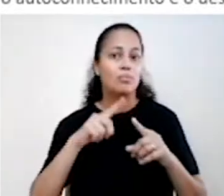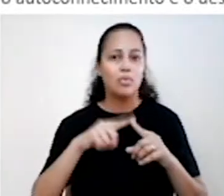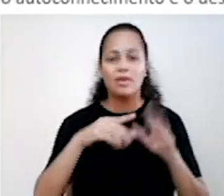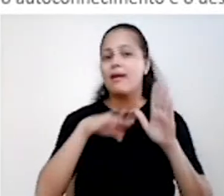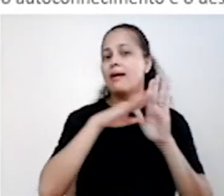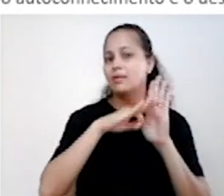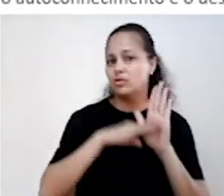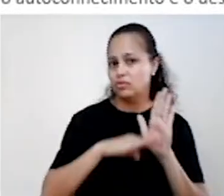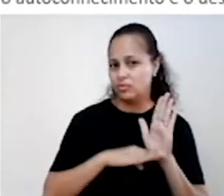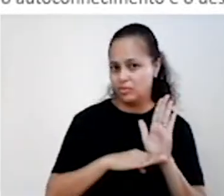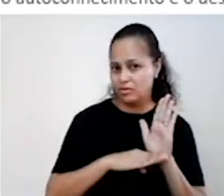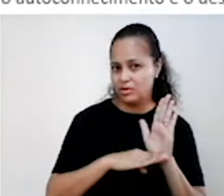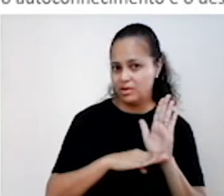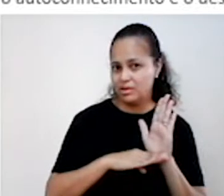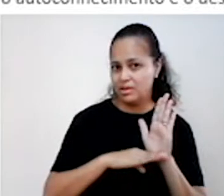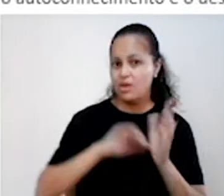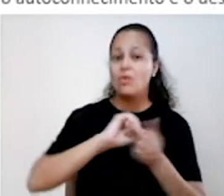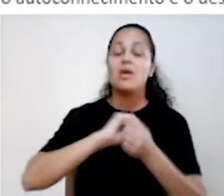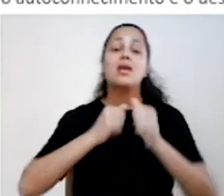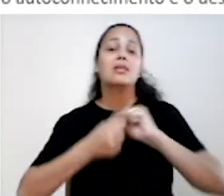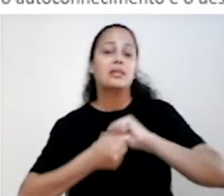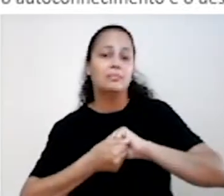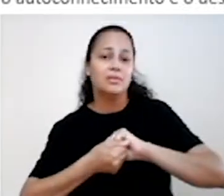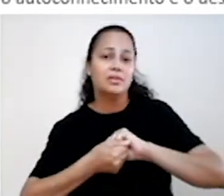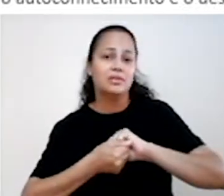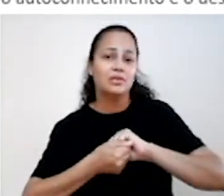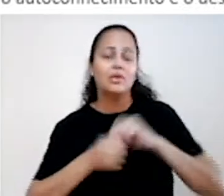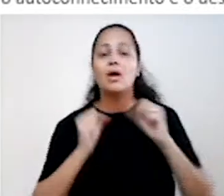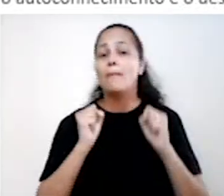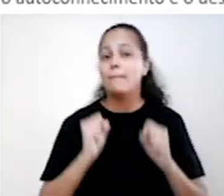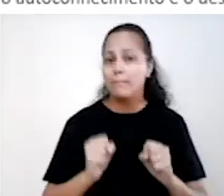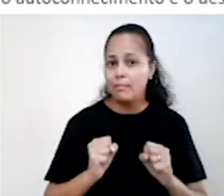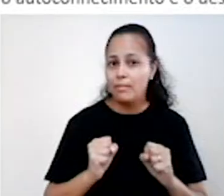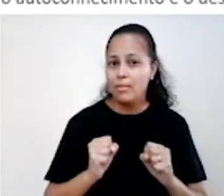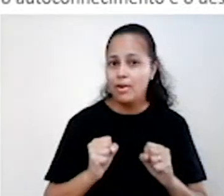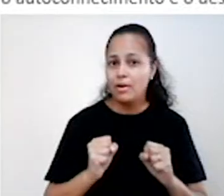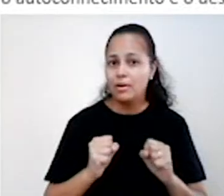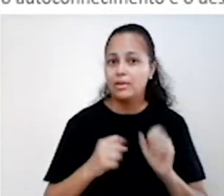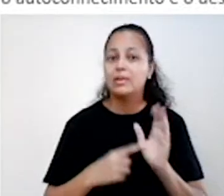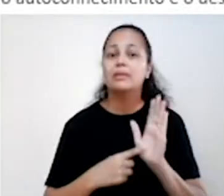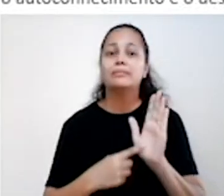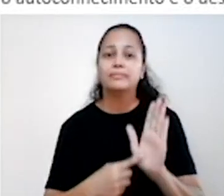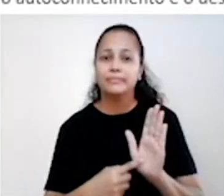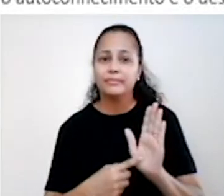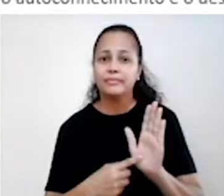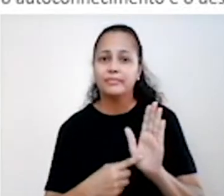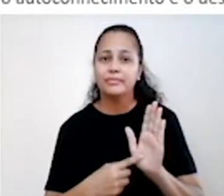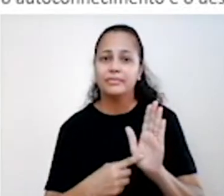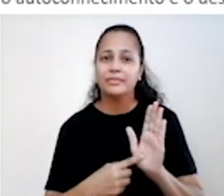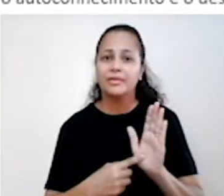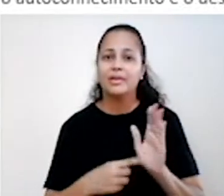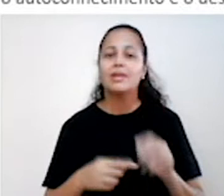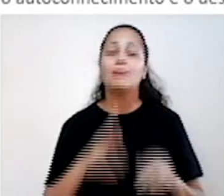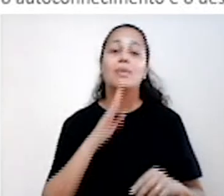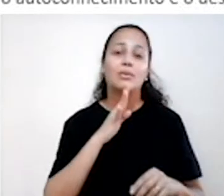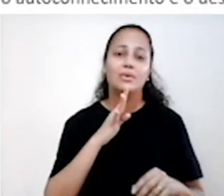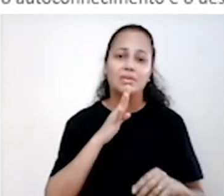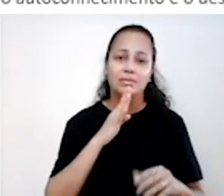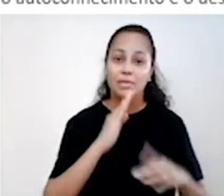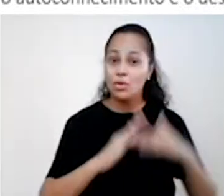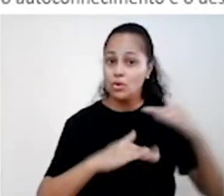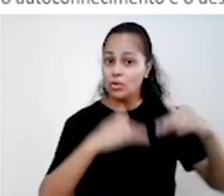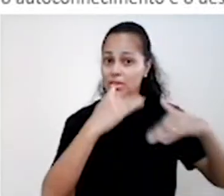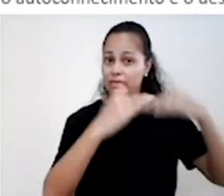reestruturação e as adaptações inevitáveis podem se apresentar como oportunidade para o autoconhecimento e o